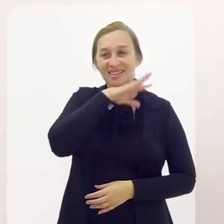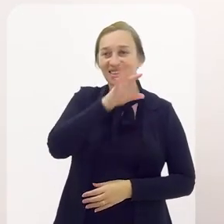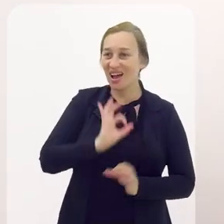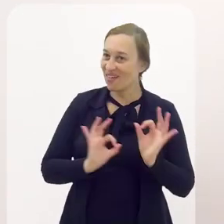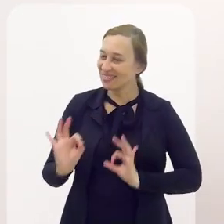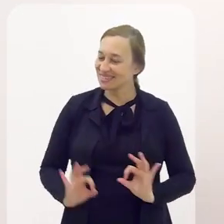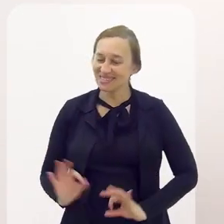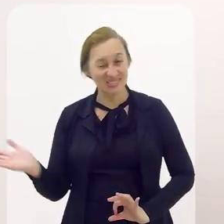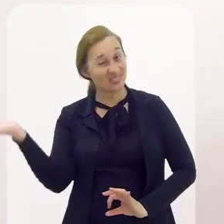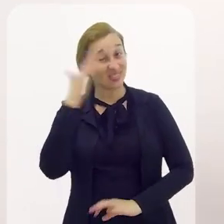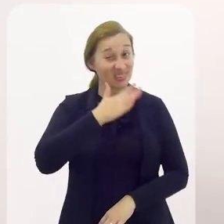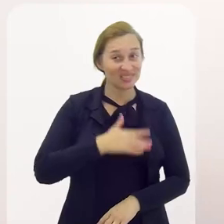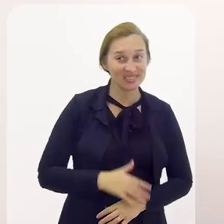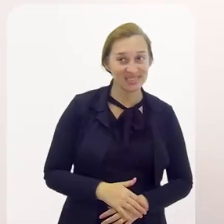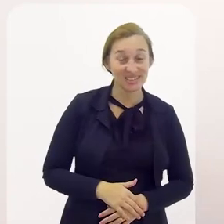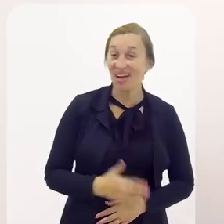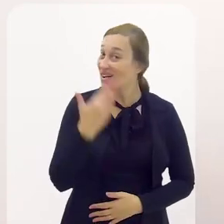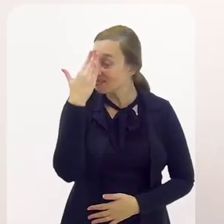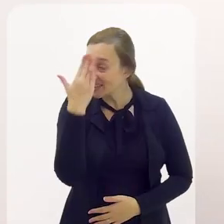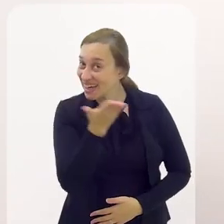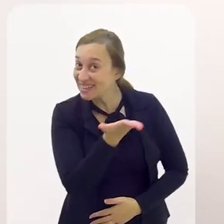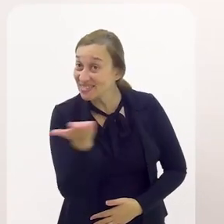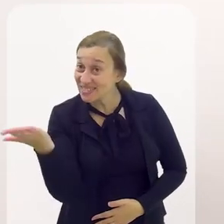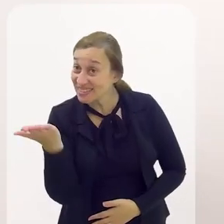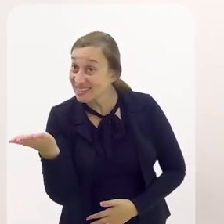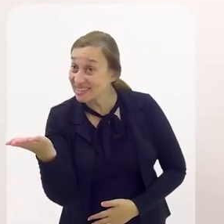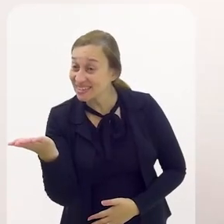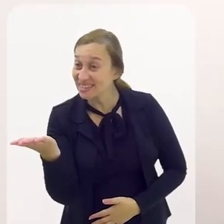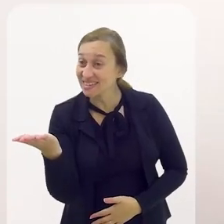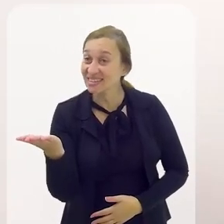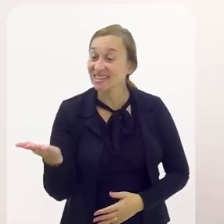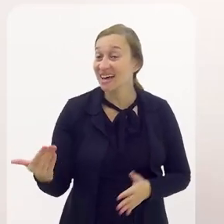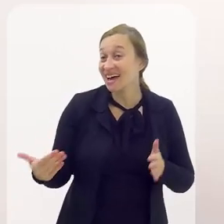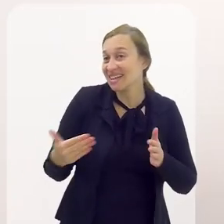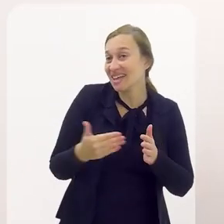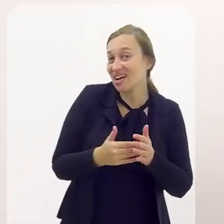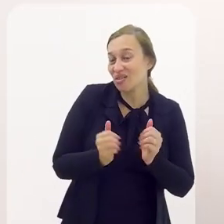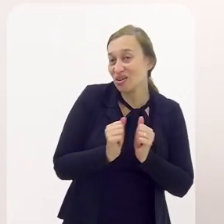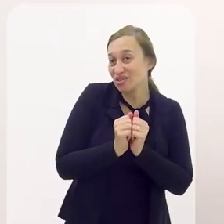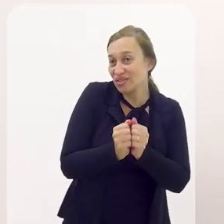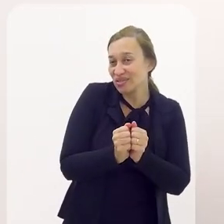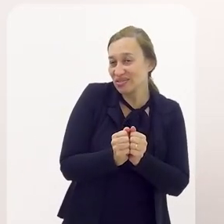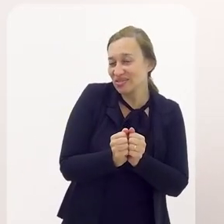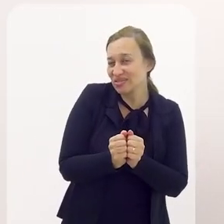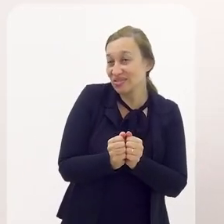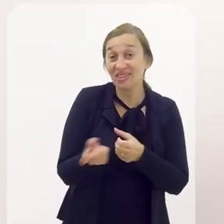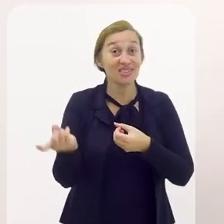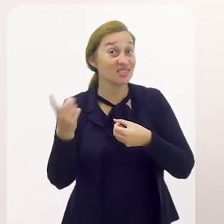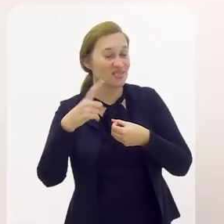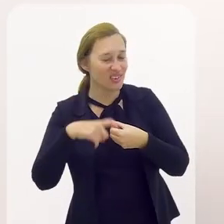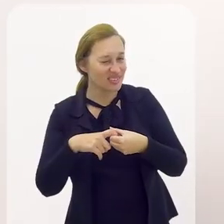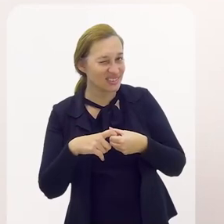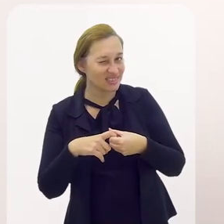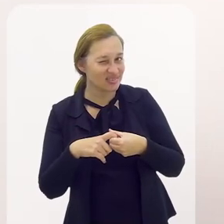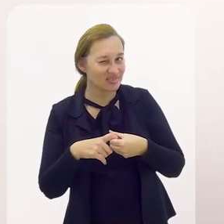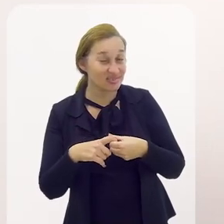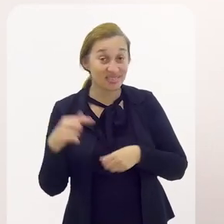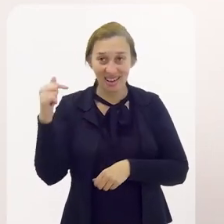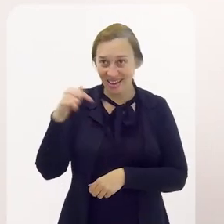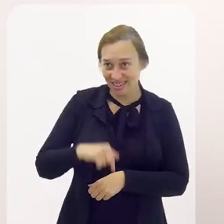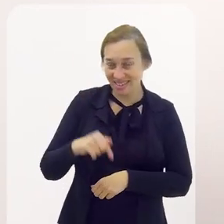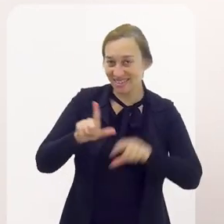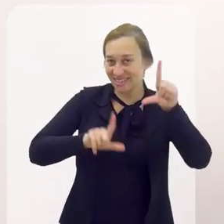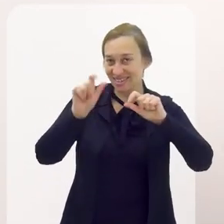Vamos falar da onça. Vamos lá. Obrigada a todos vocês que estiveram conosco até agora e